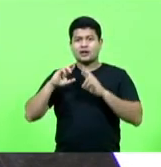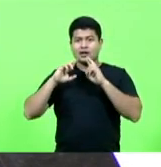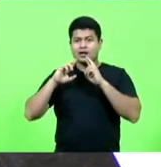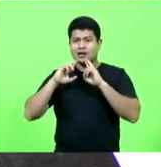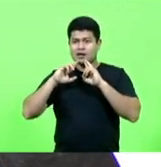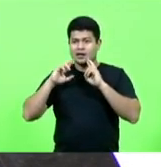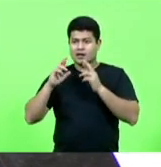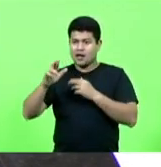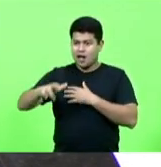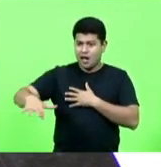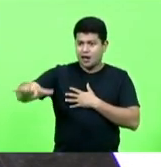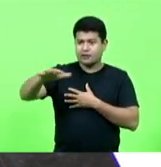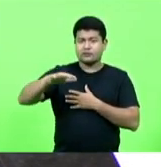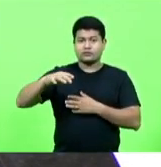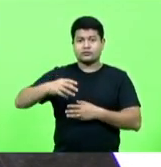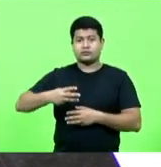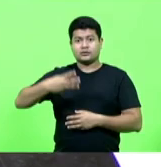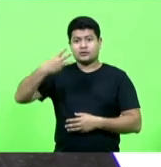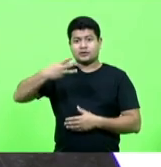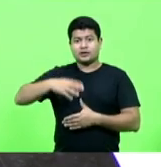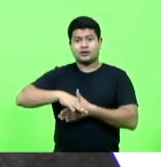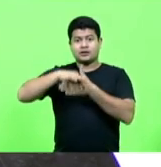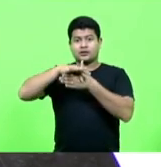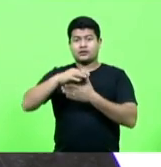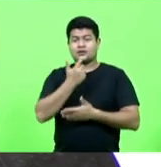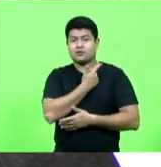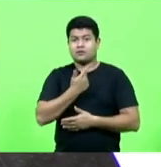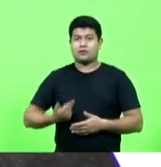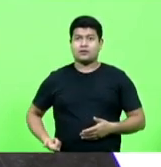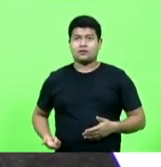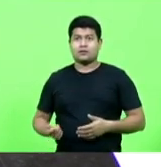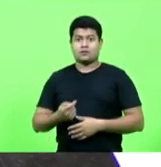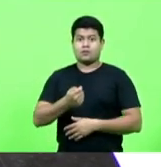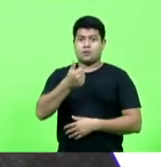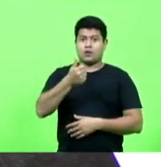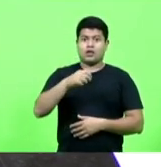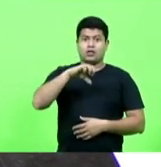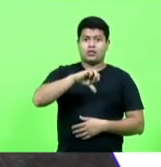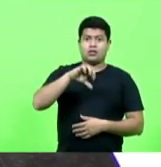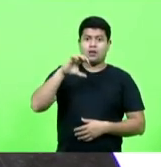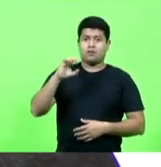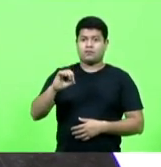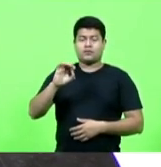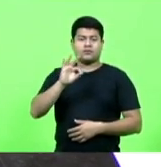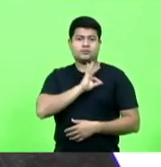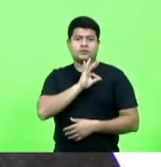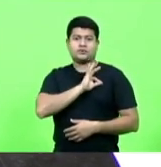últimos três líderes de governo, deputado Gessé, quase 90 policiais para aquela região.